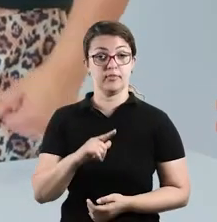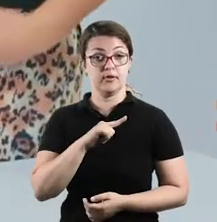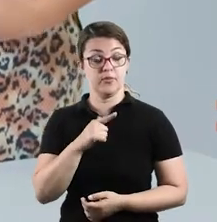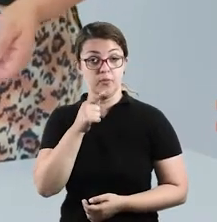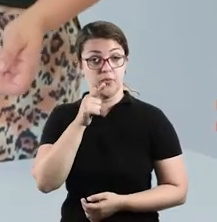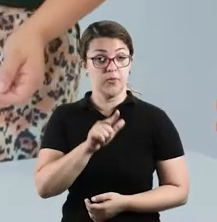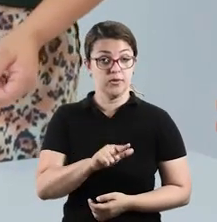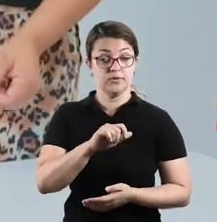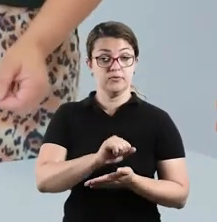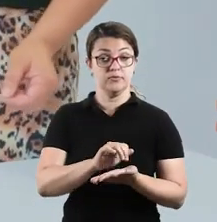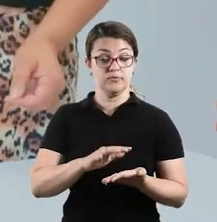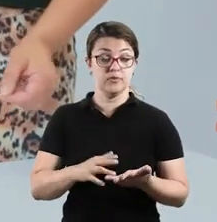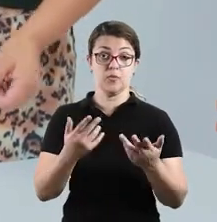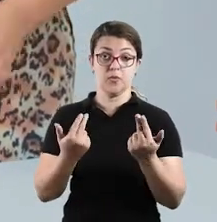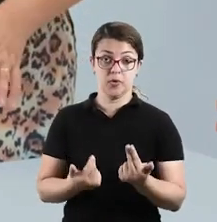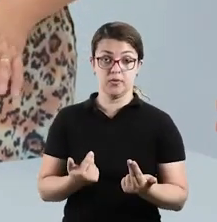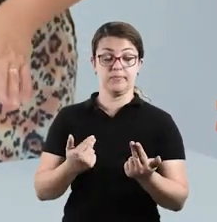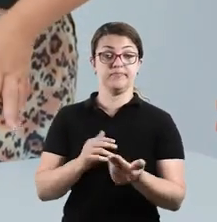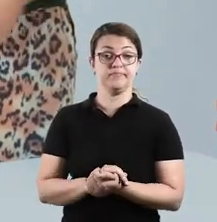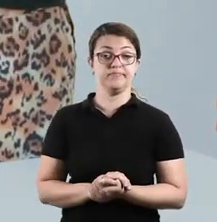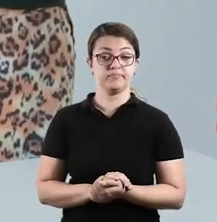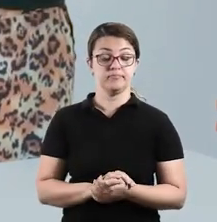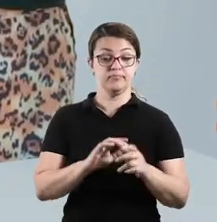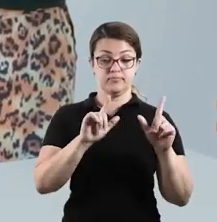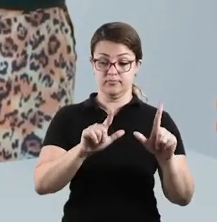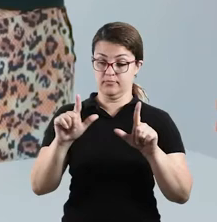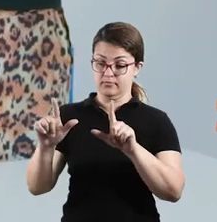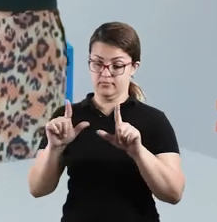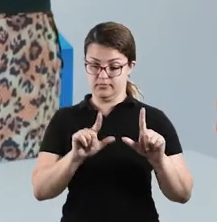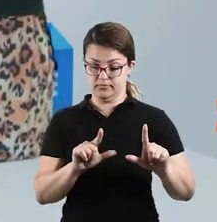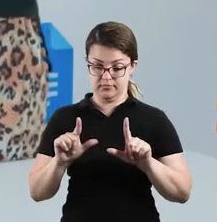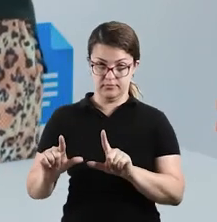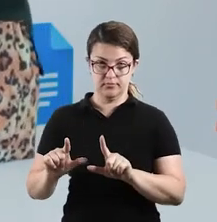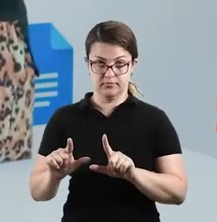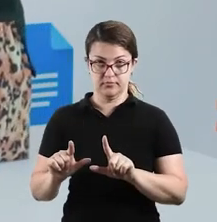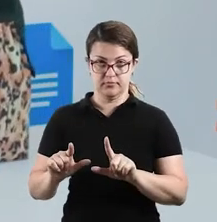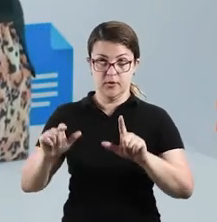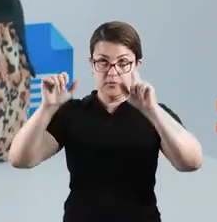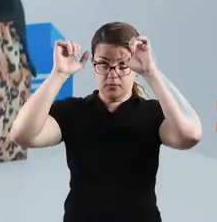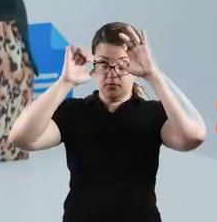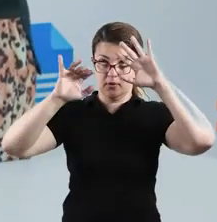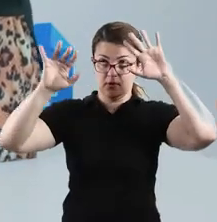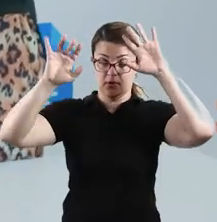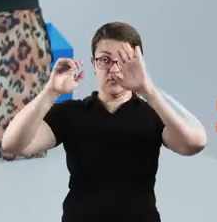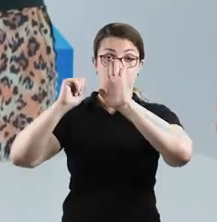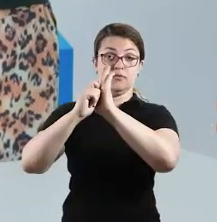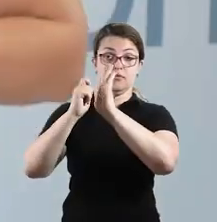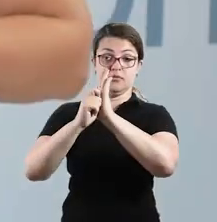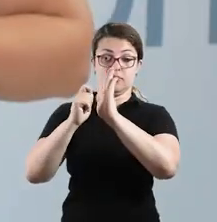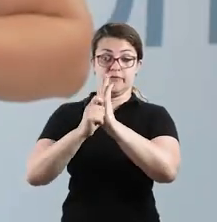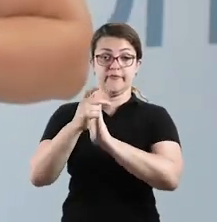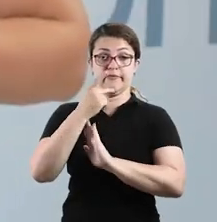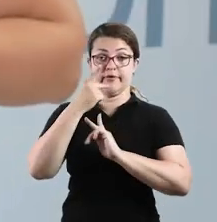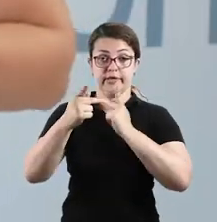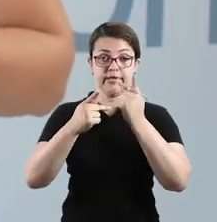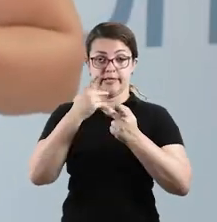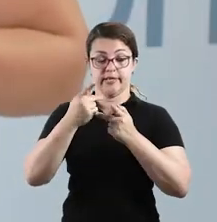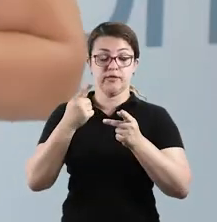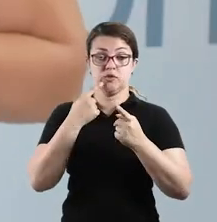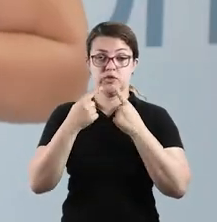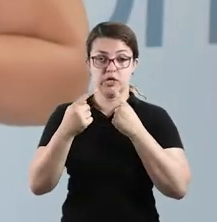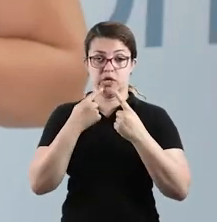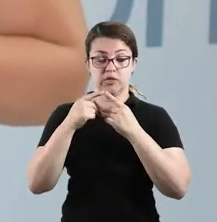E tem mais uma atividade que você vai fazer a mesma coisa, observar as cenas abaixo e escreva nos balões os diálogos entre os